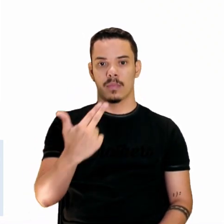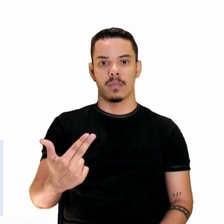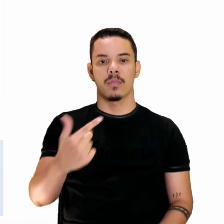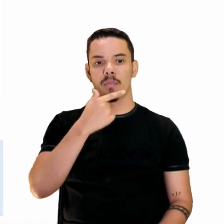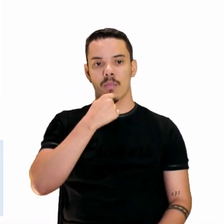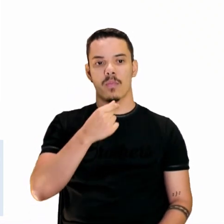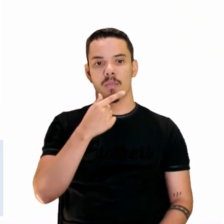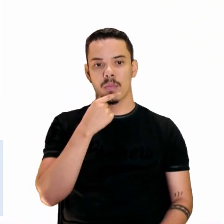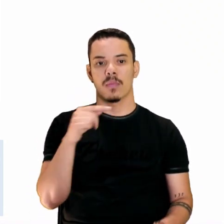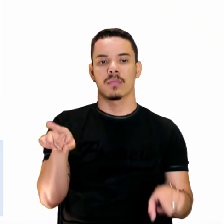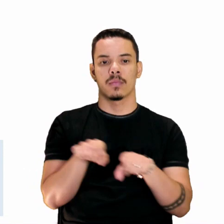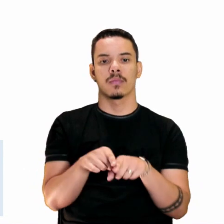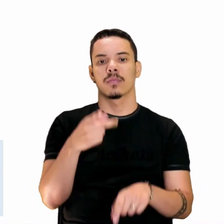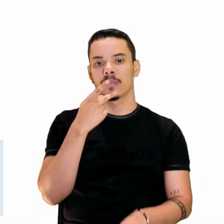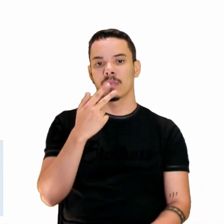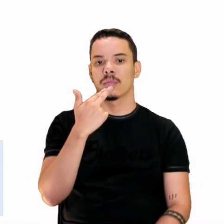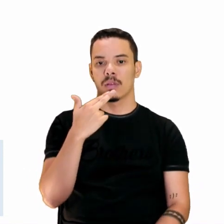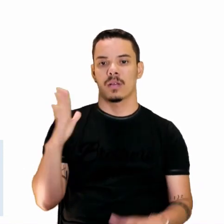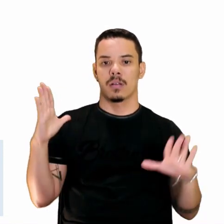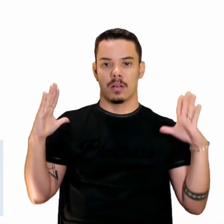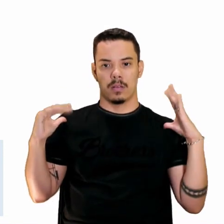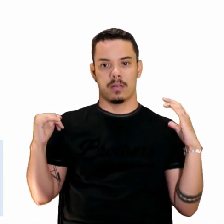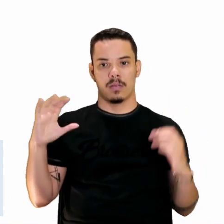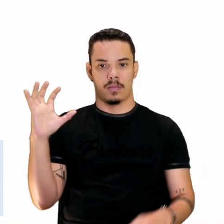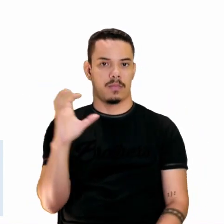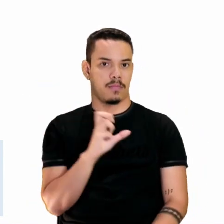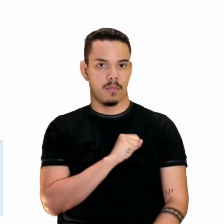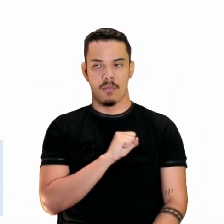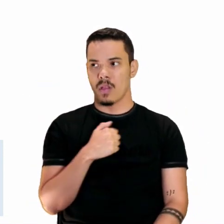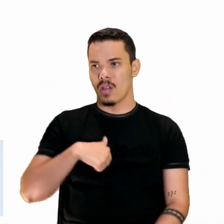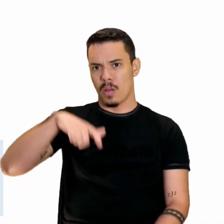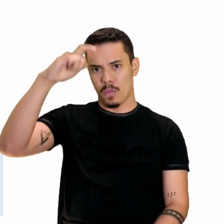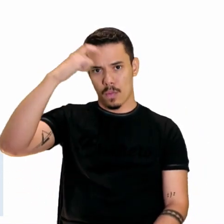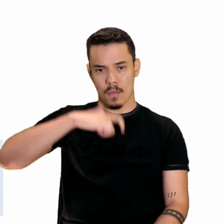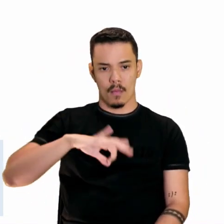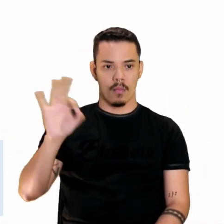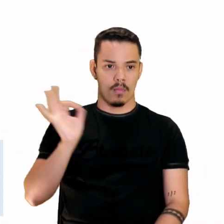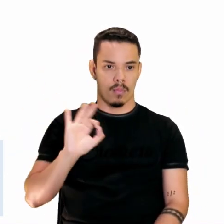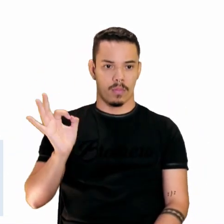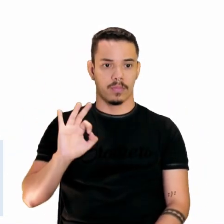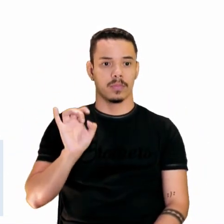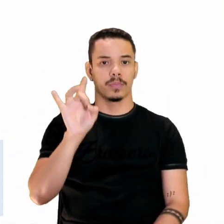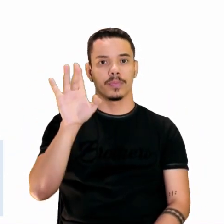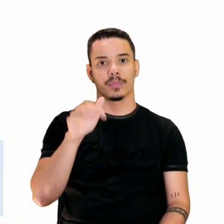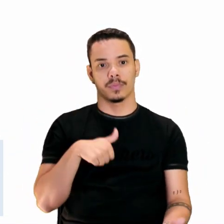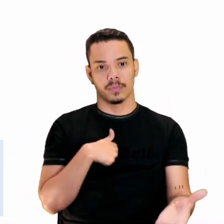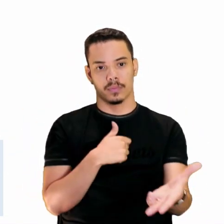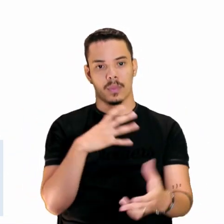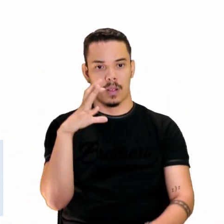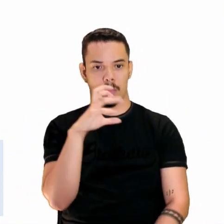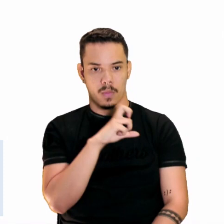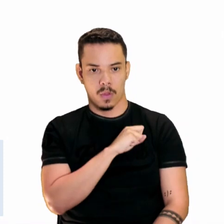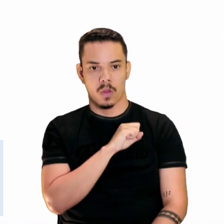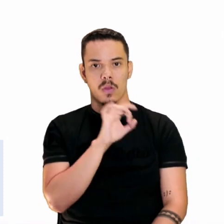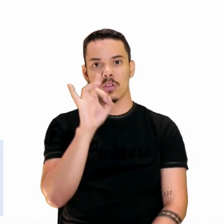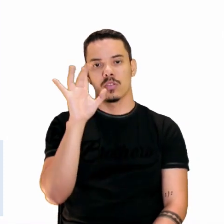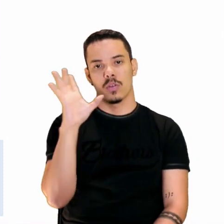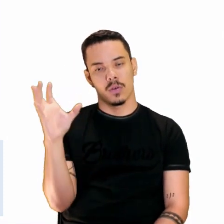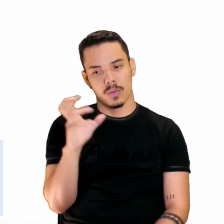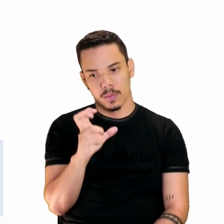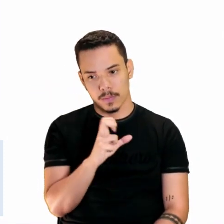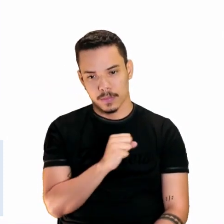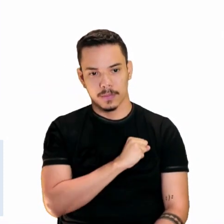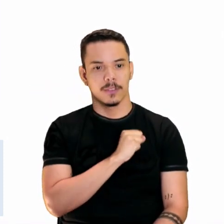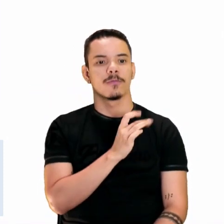dos homens e falasse a língua dos anjos sem amor, eu nada seria. É só o amor, é só o